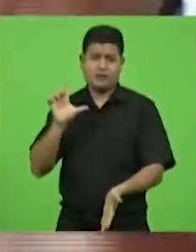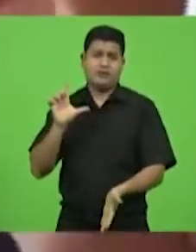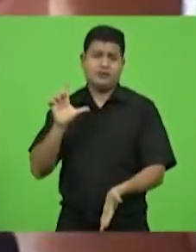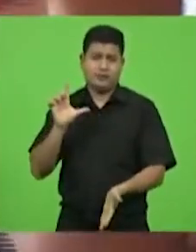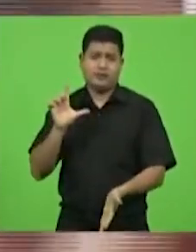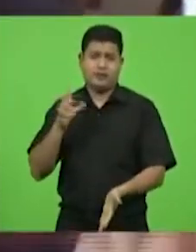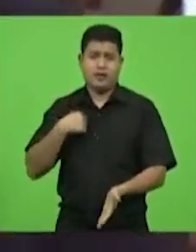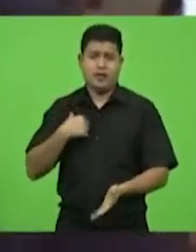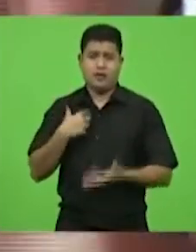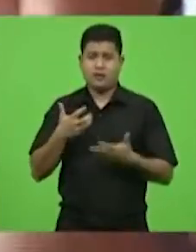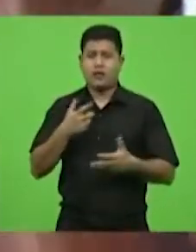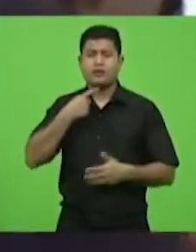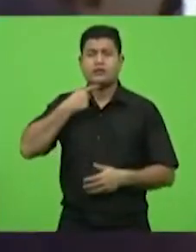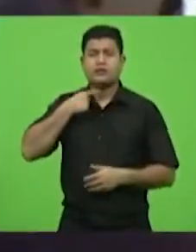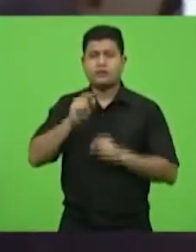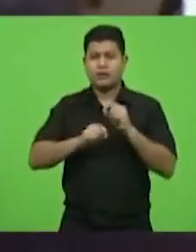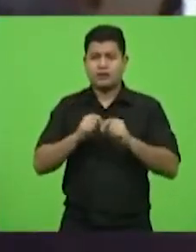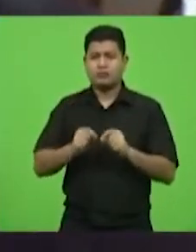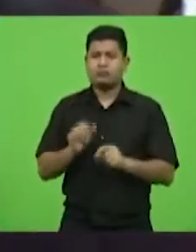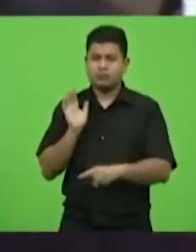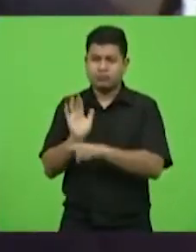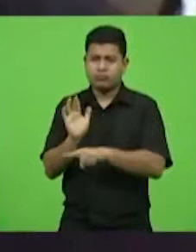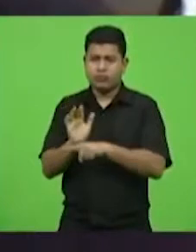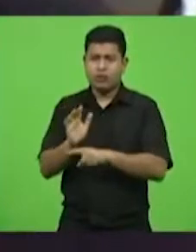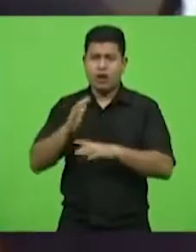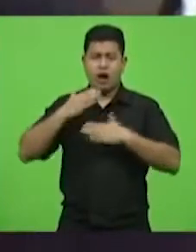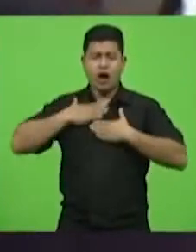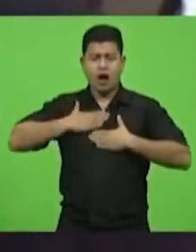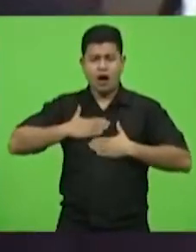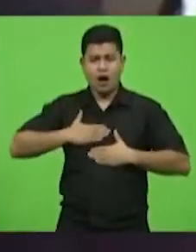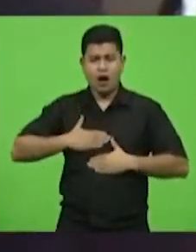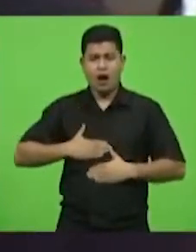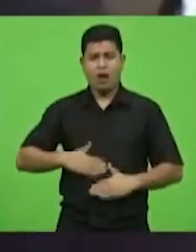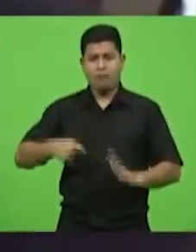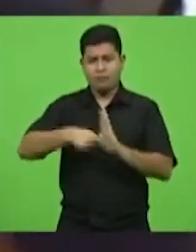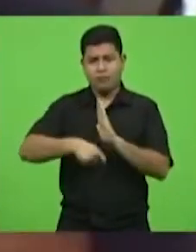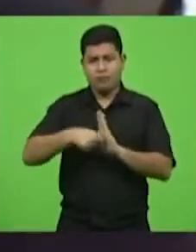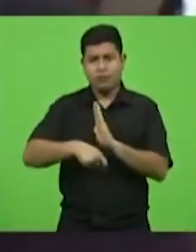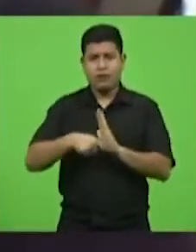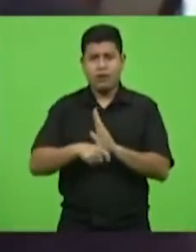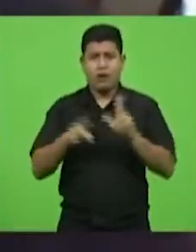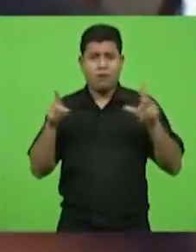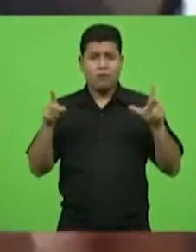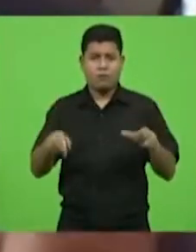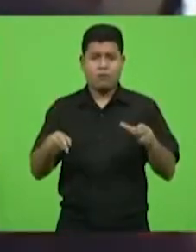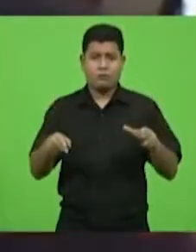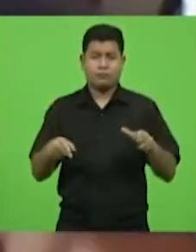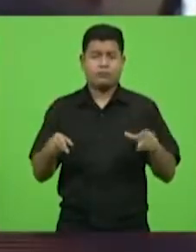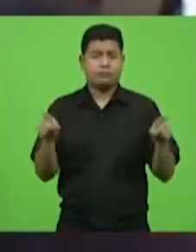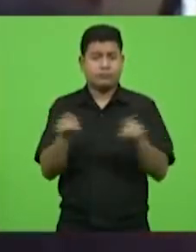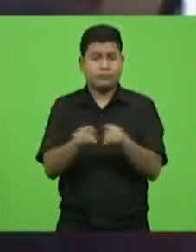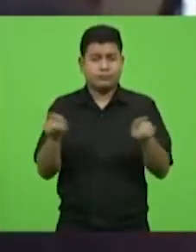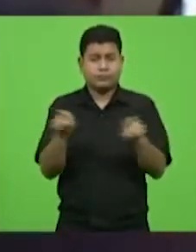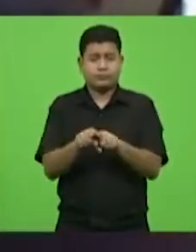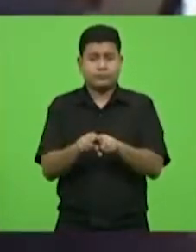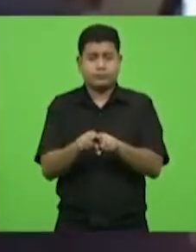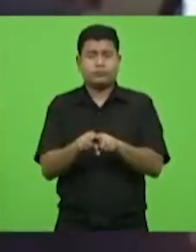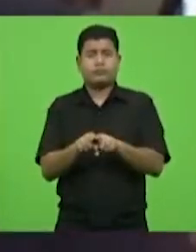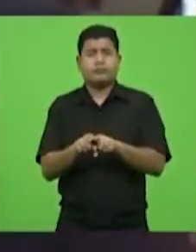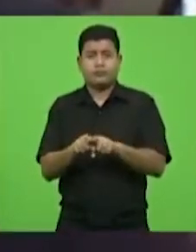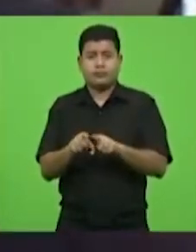serenidade necessária para enfrentar este momento, da mesma forma, também, que desejo o